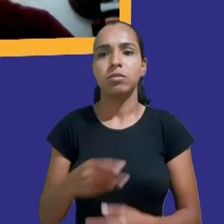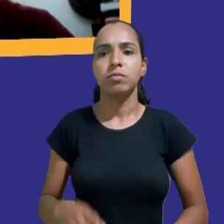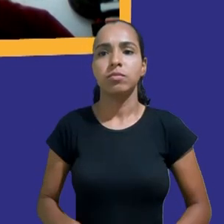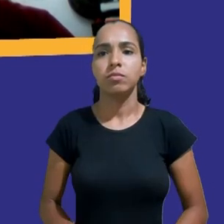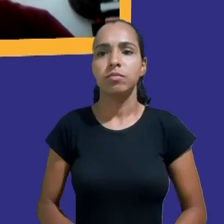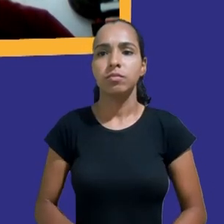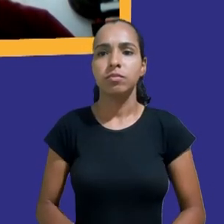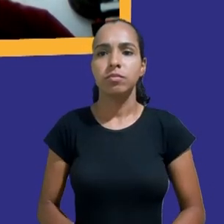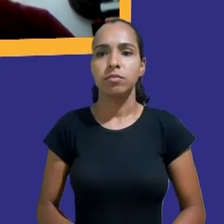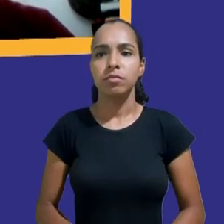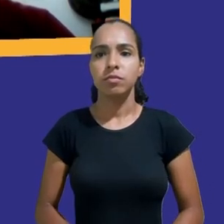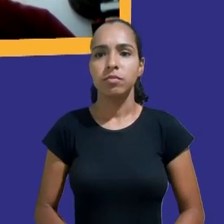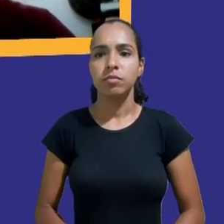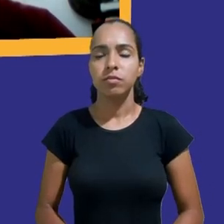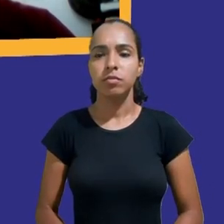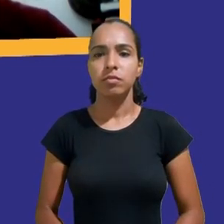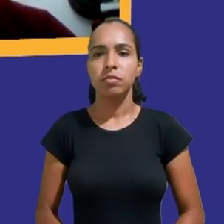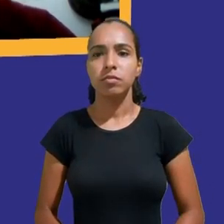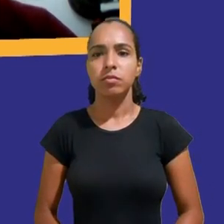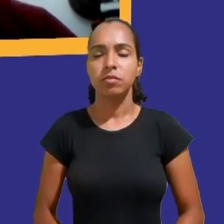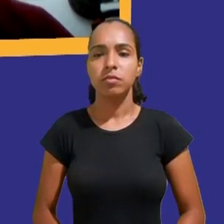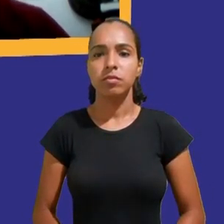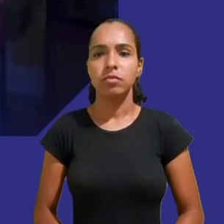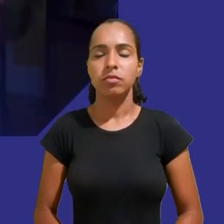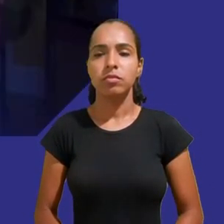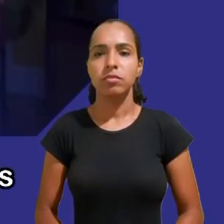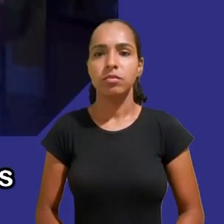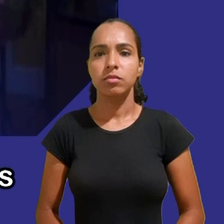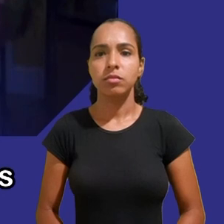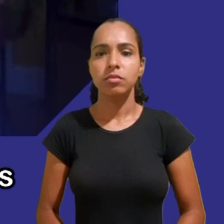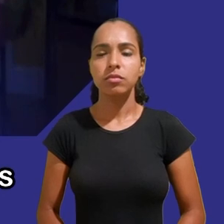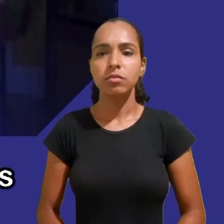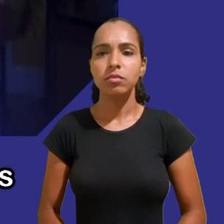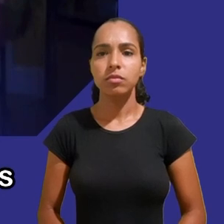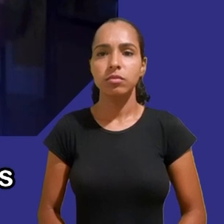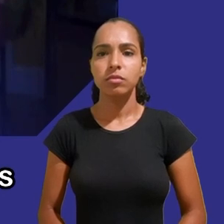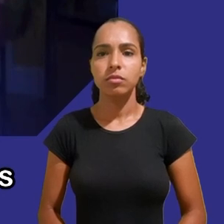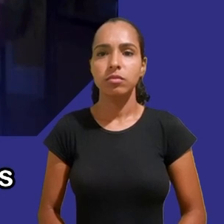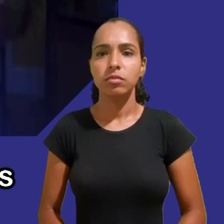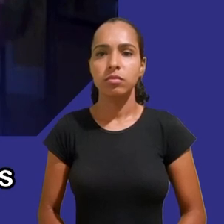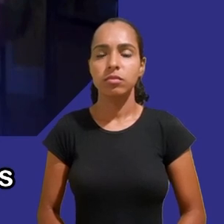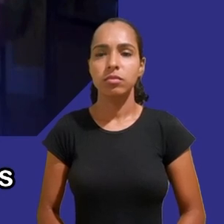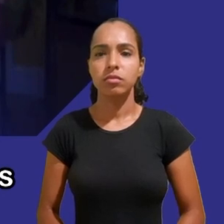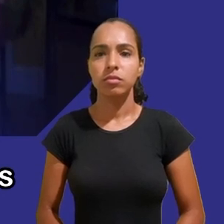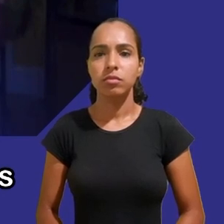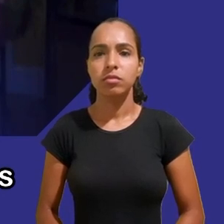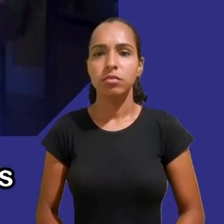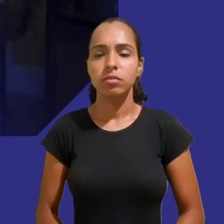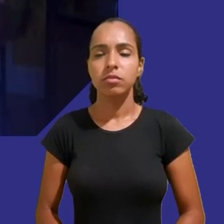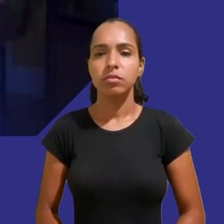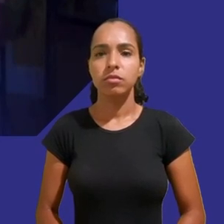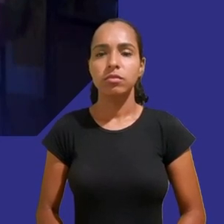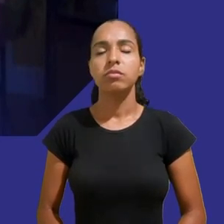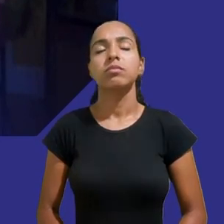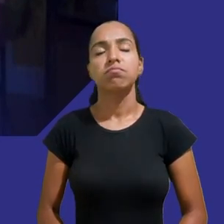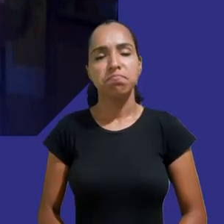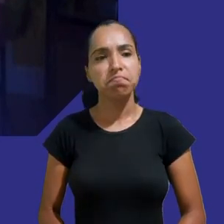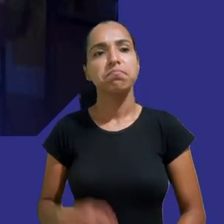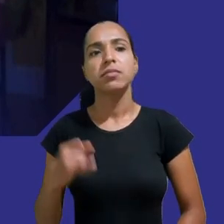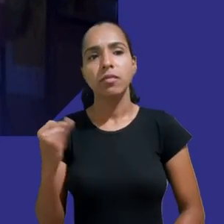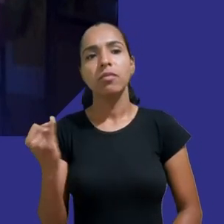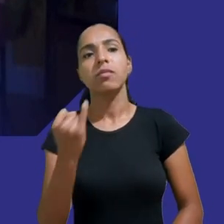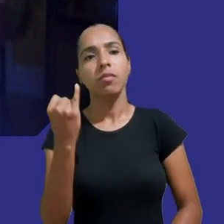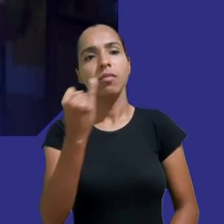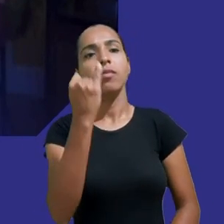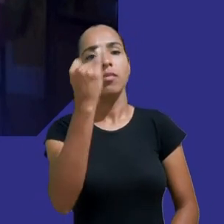Esse último aspecto é muito importante Danca porque uma das coisas que notamos é